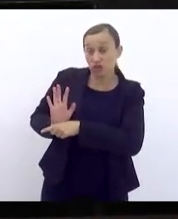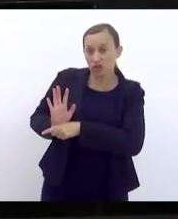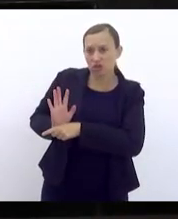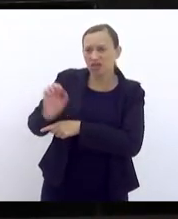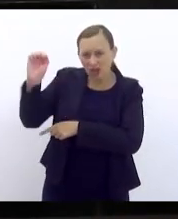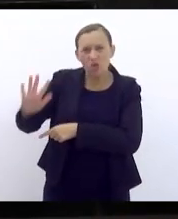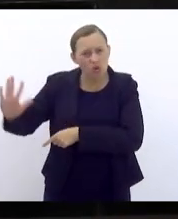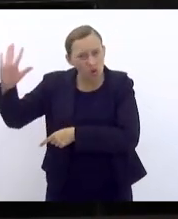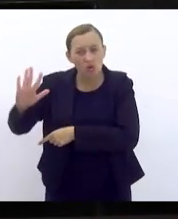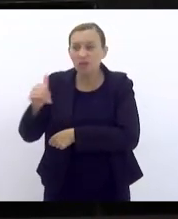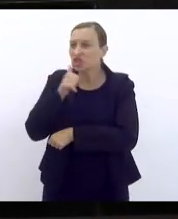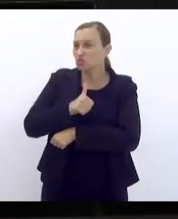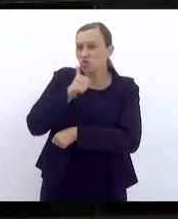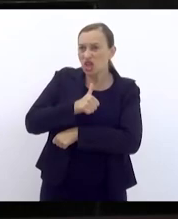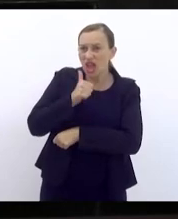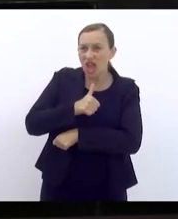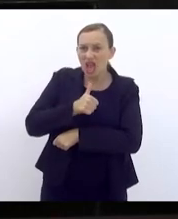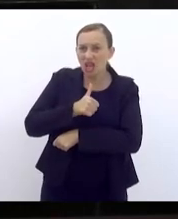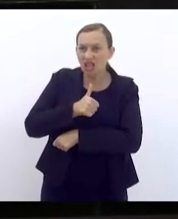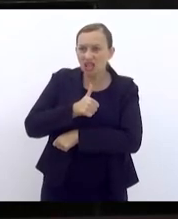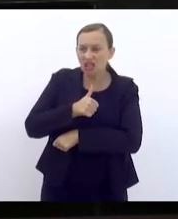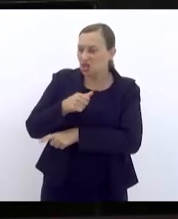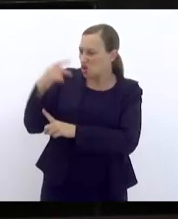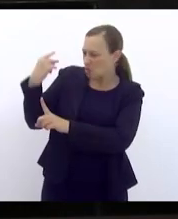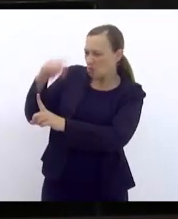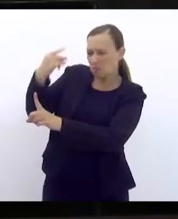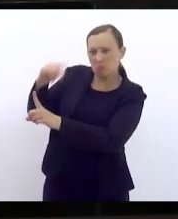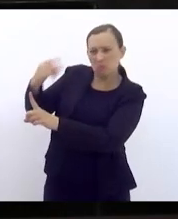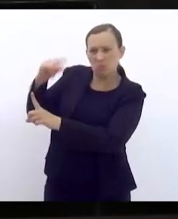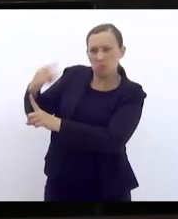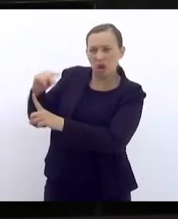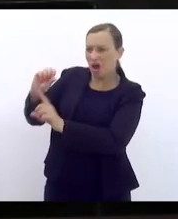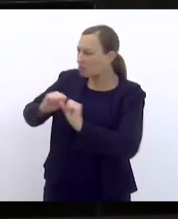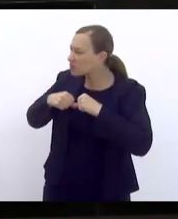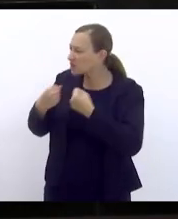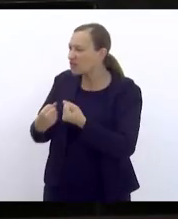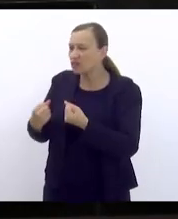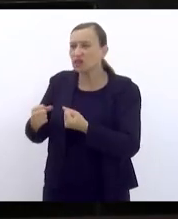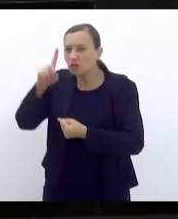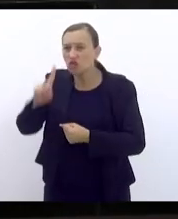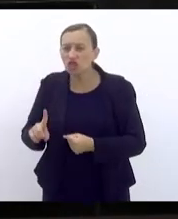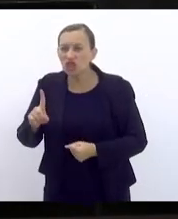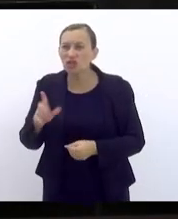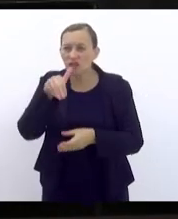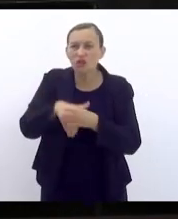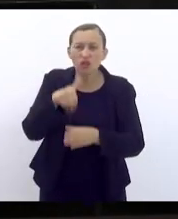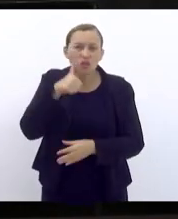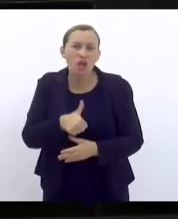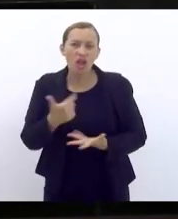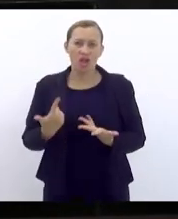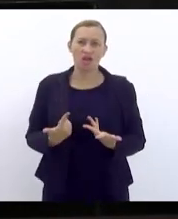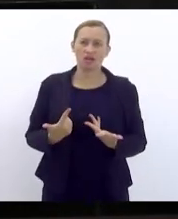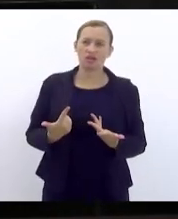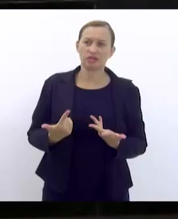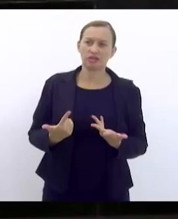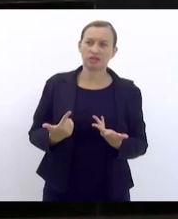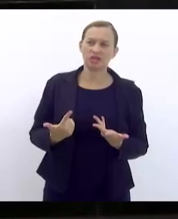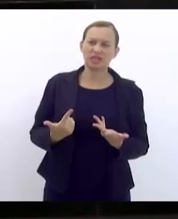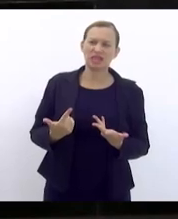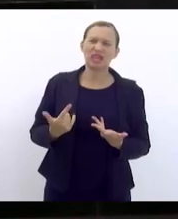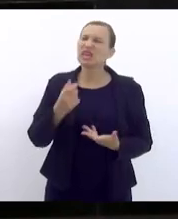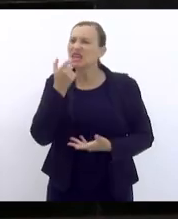Europa de mulheres que foram espancadas por defender o direito ao voto das mulheres, na